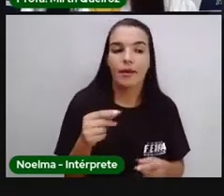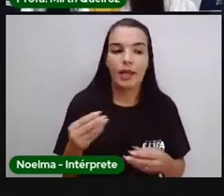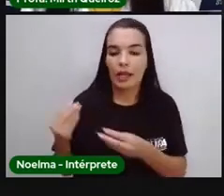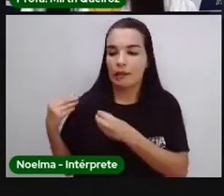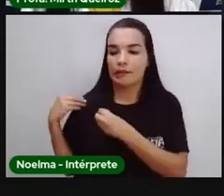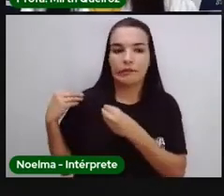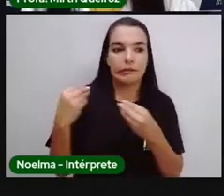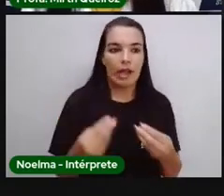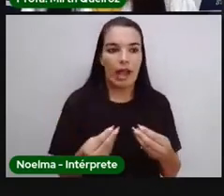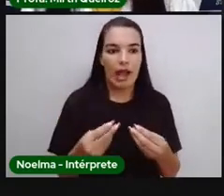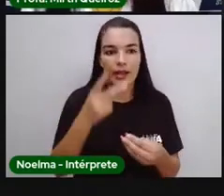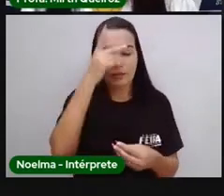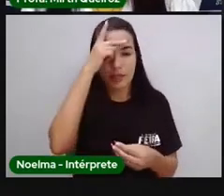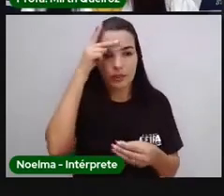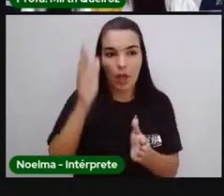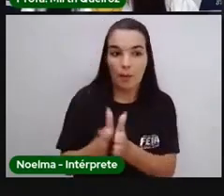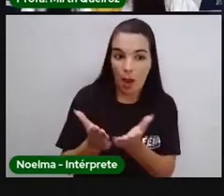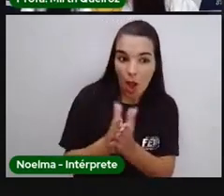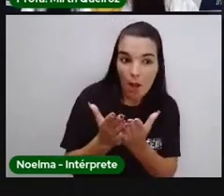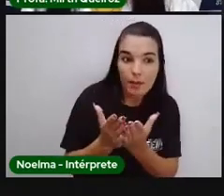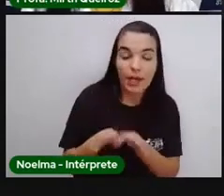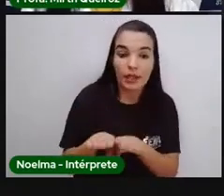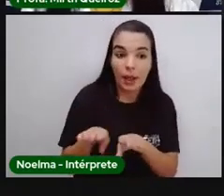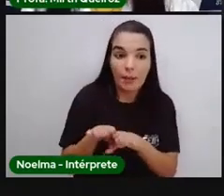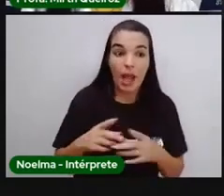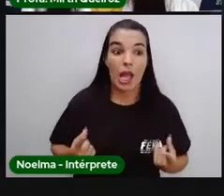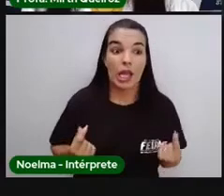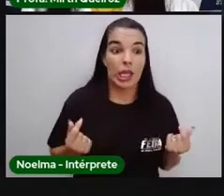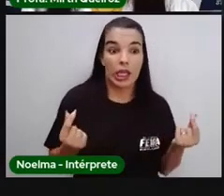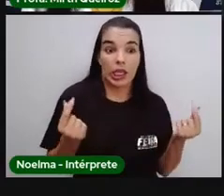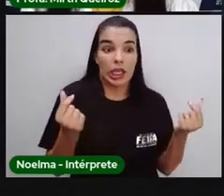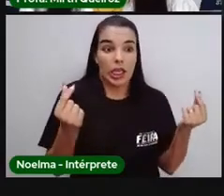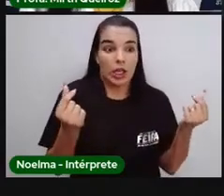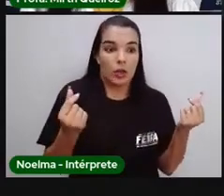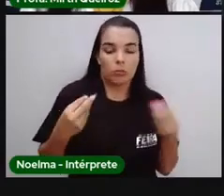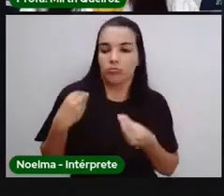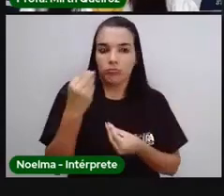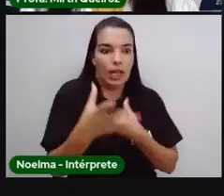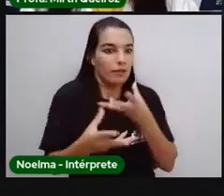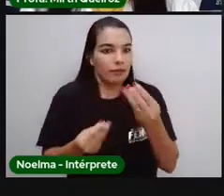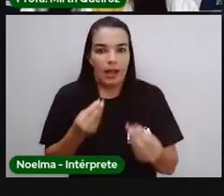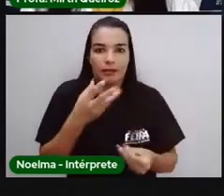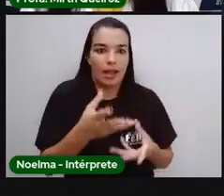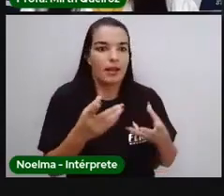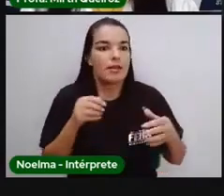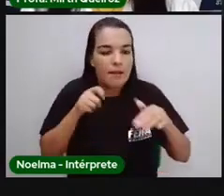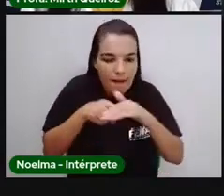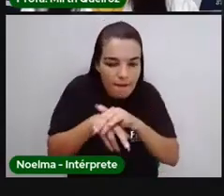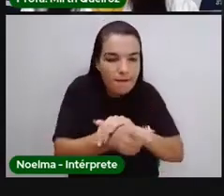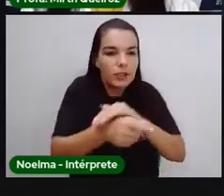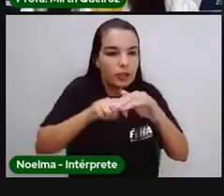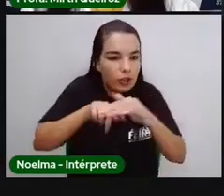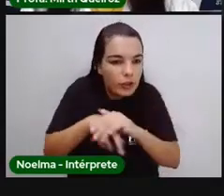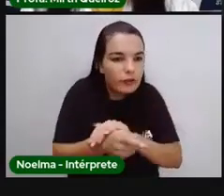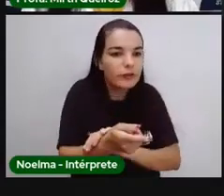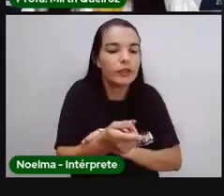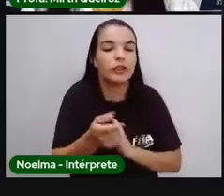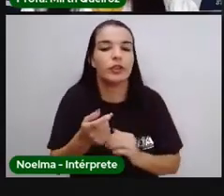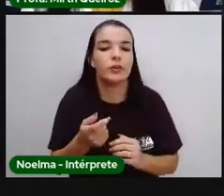Porque eles sabiam que eles iriam lucrar com aquilo ali, né? Eles sabiam. Eles estavam